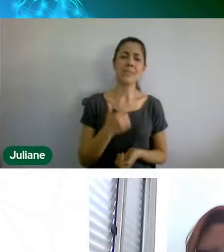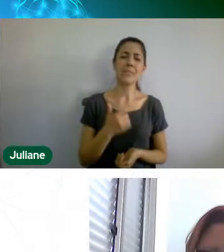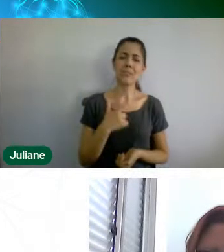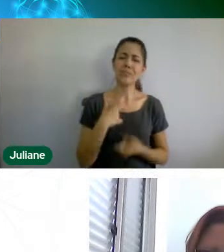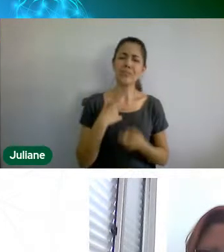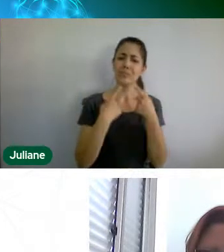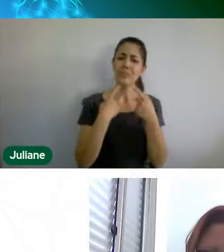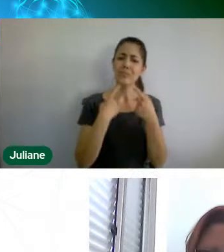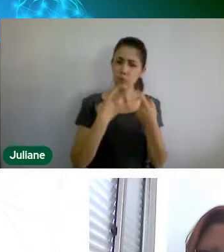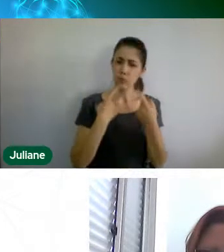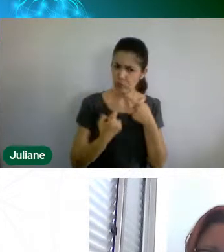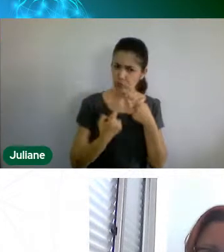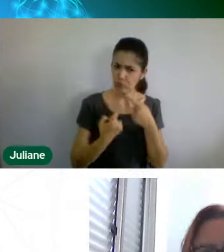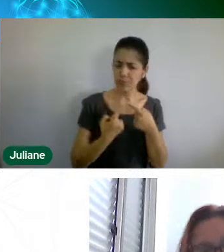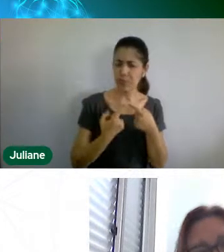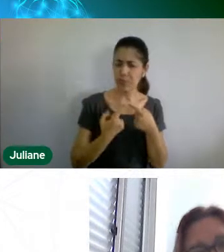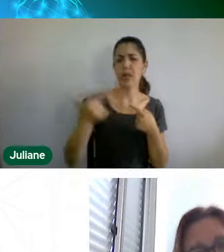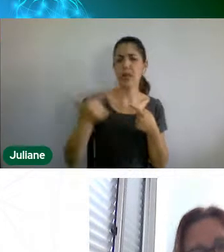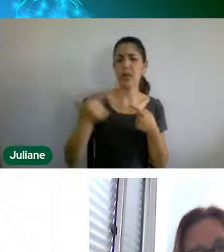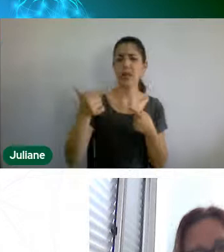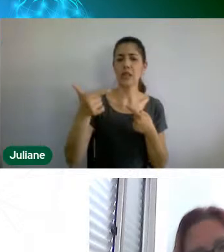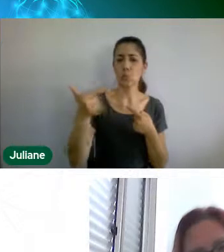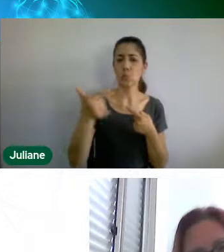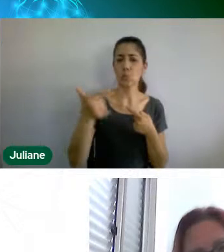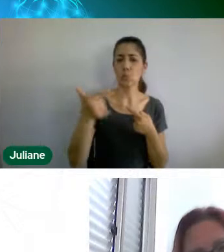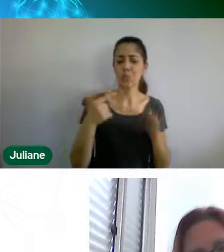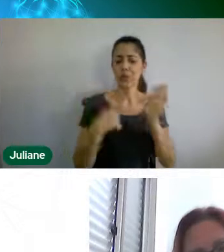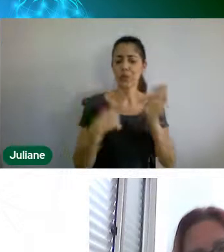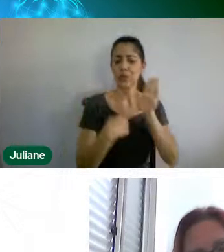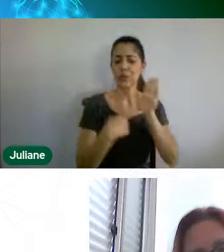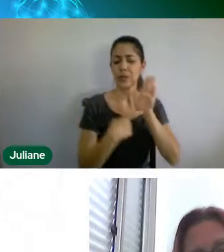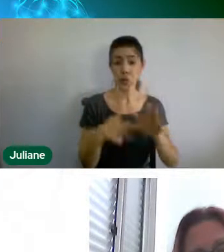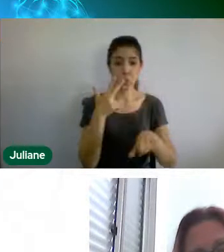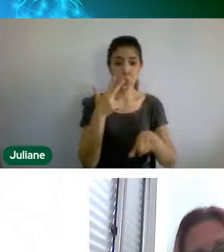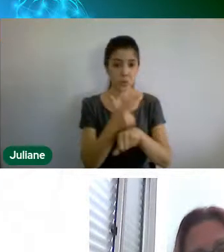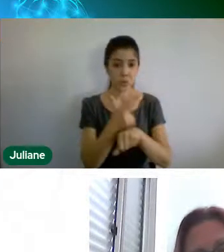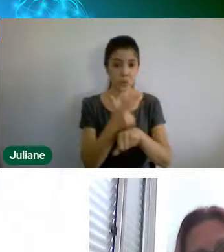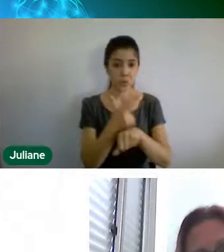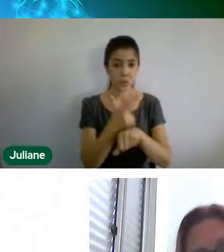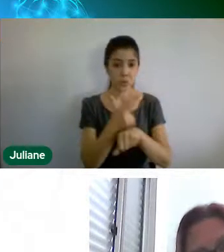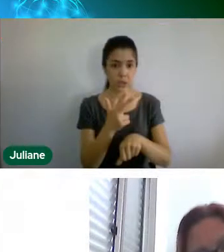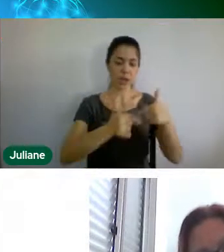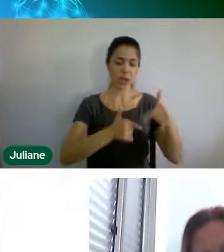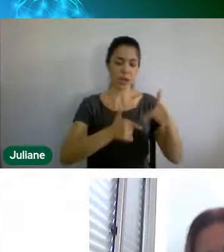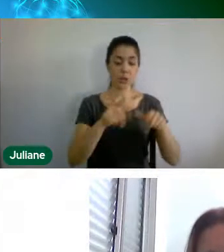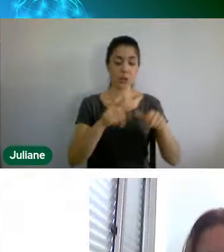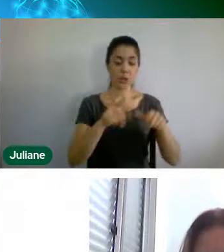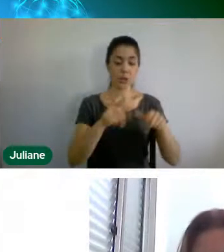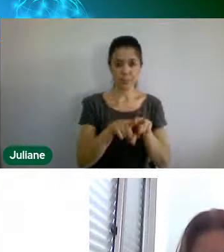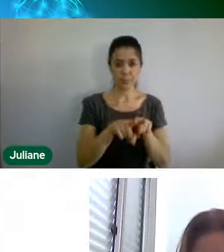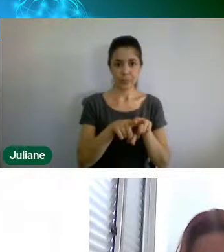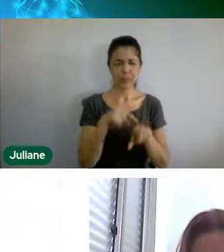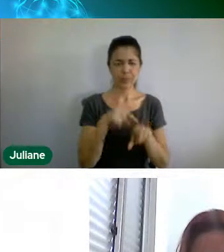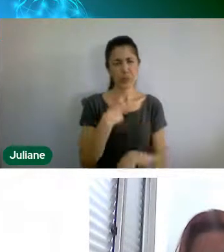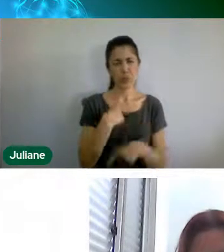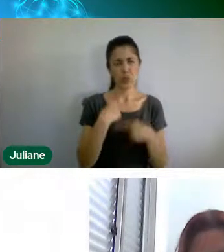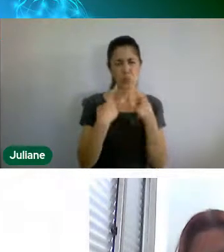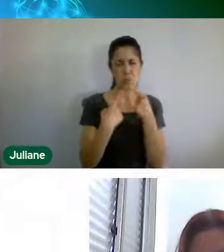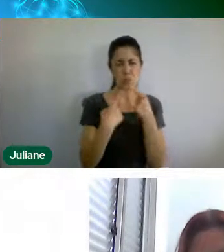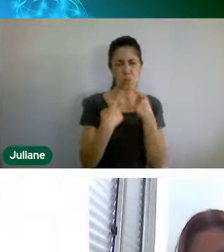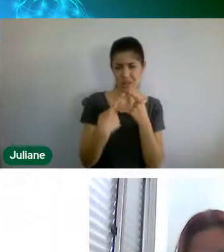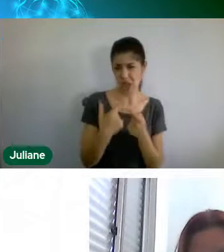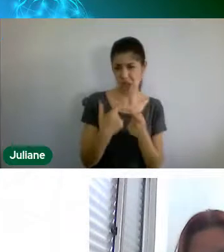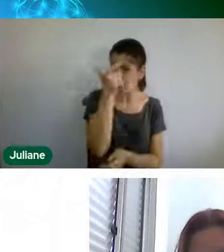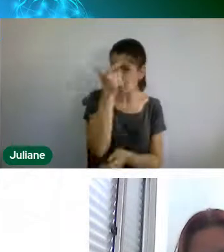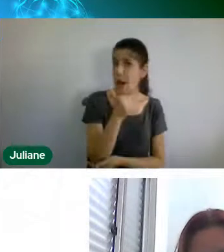do vídeo, o trabalho também, o meu questionamento e acho que é um questionamento que também chama muita